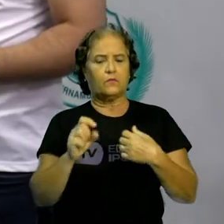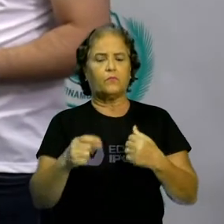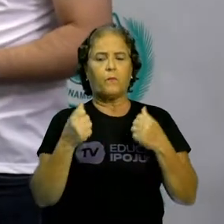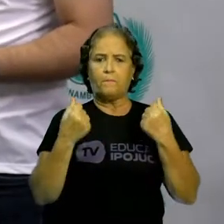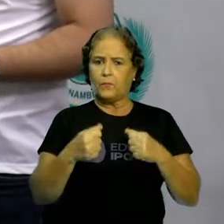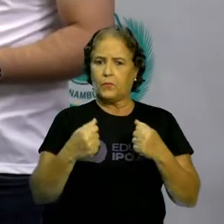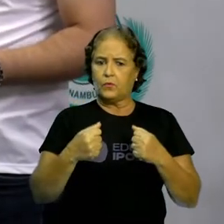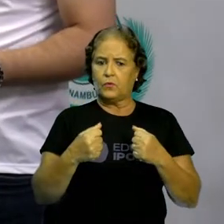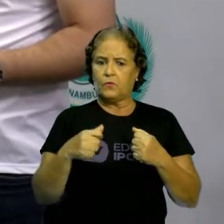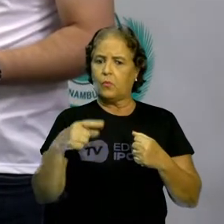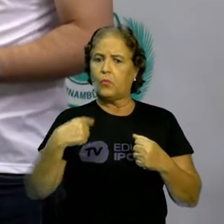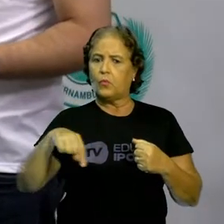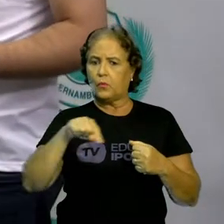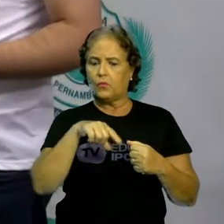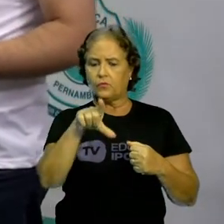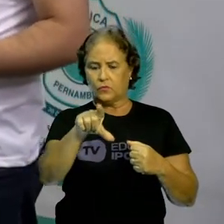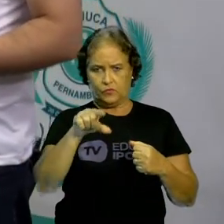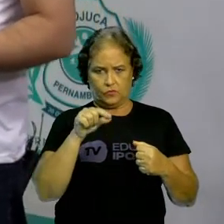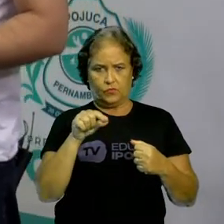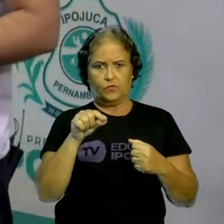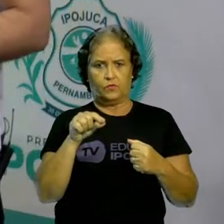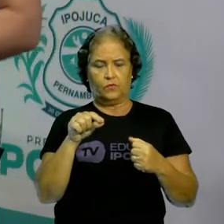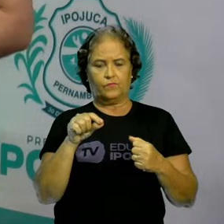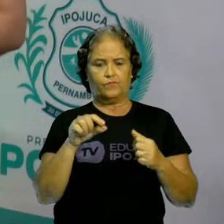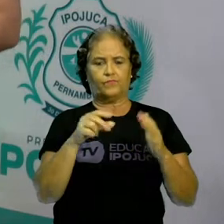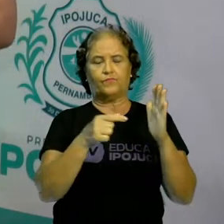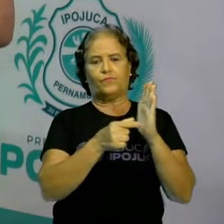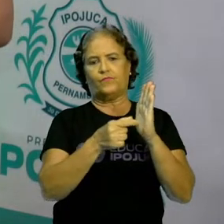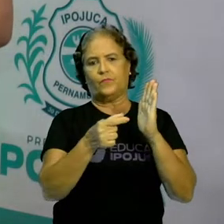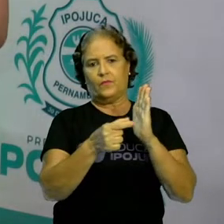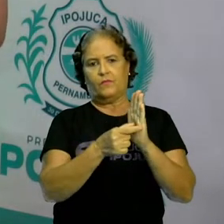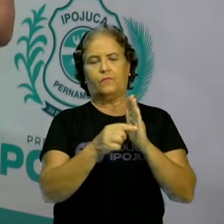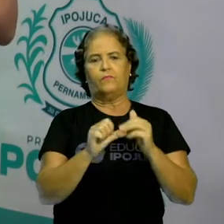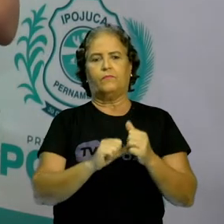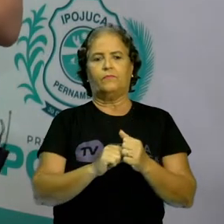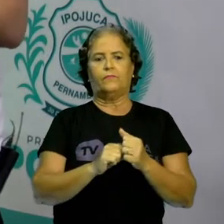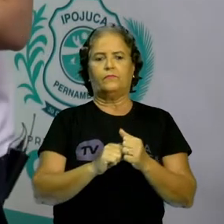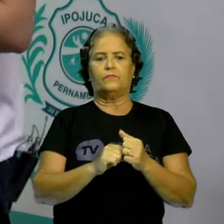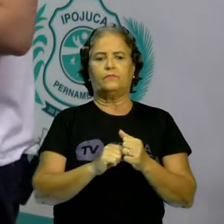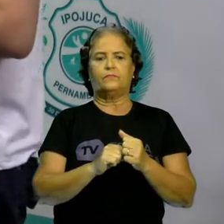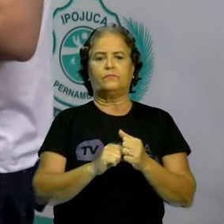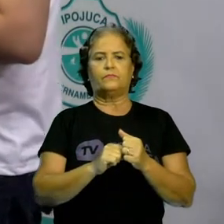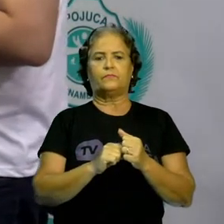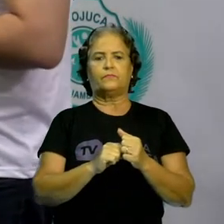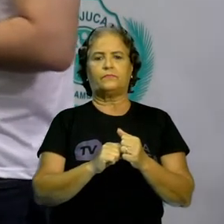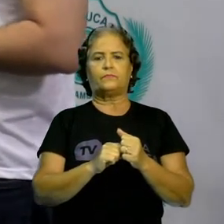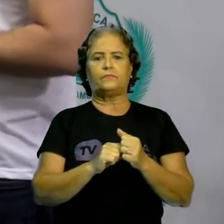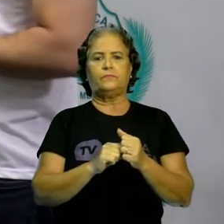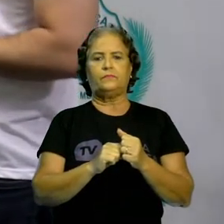patrimônios para a cidade. Ok, pessoal? Estamos precisando acompanhar? Vamos seguir, então.